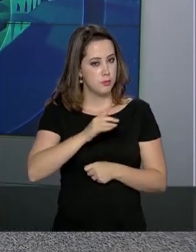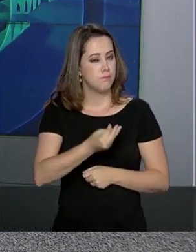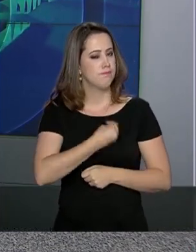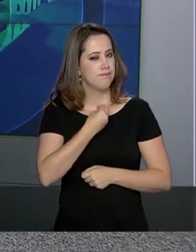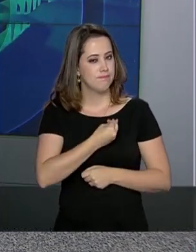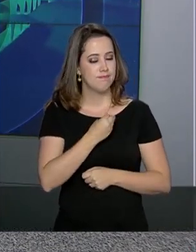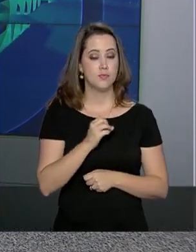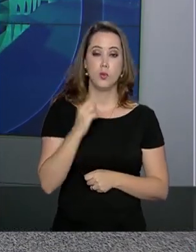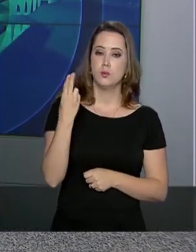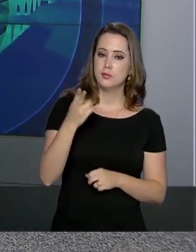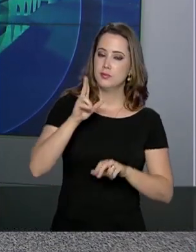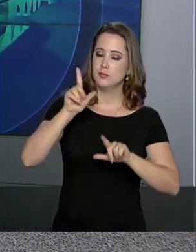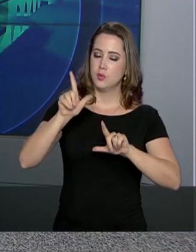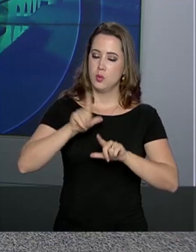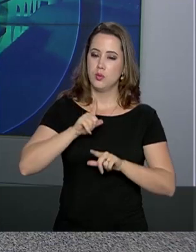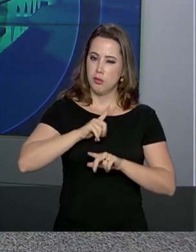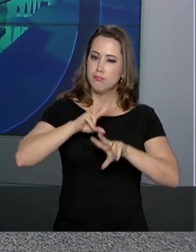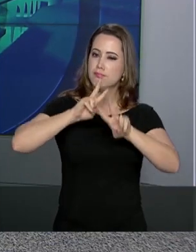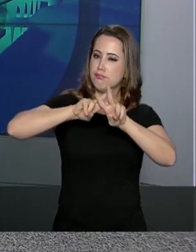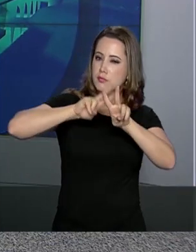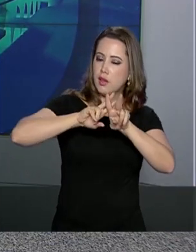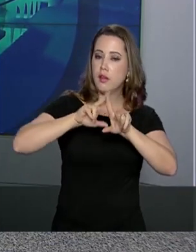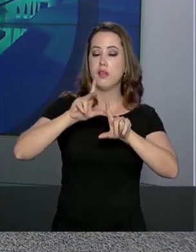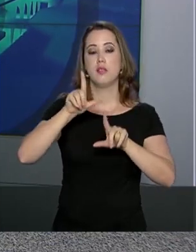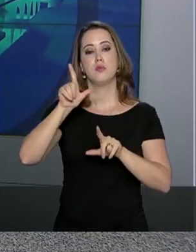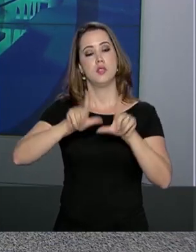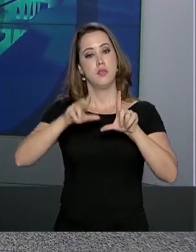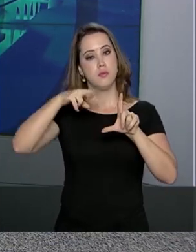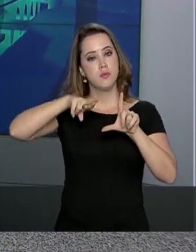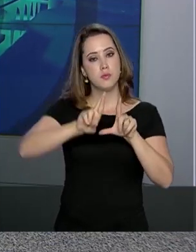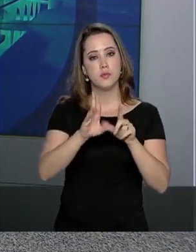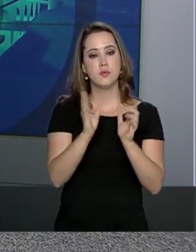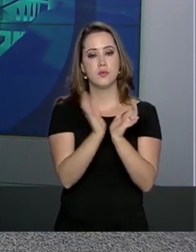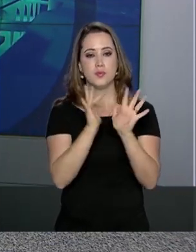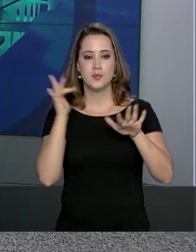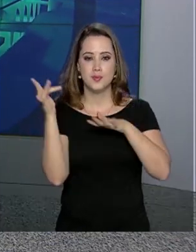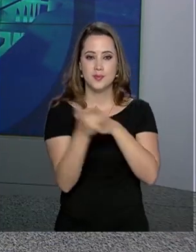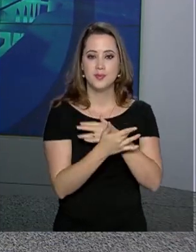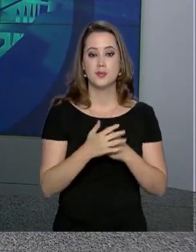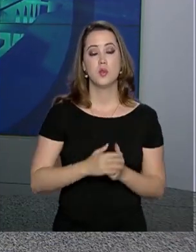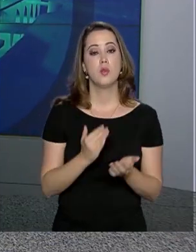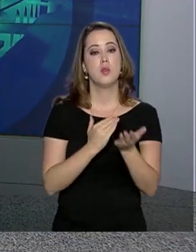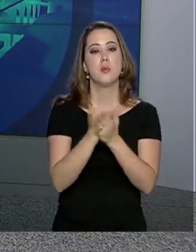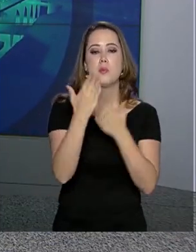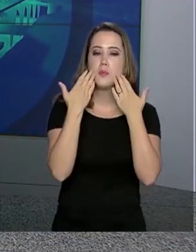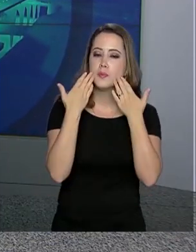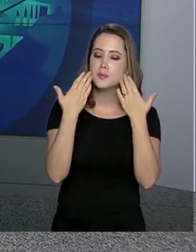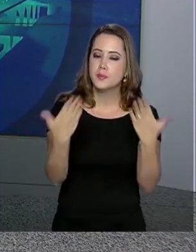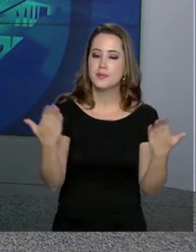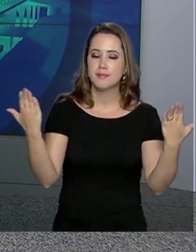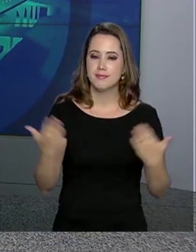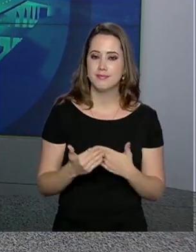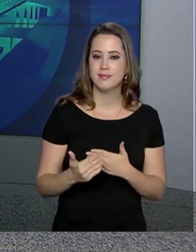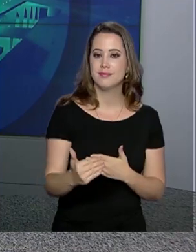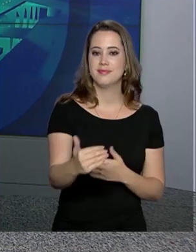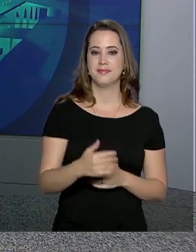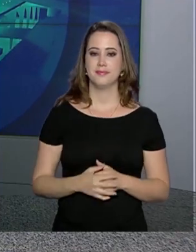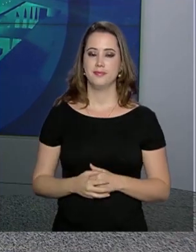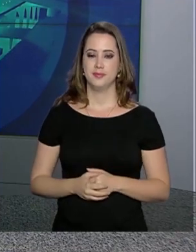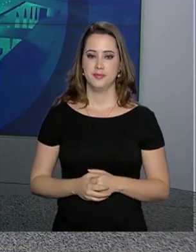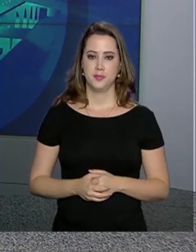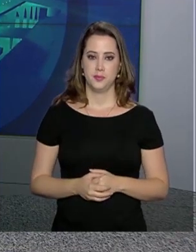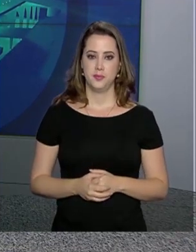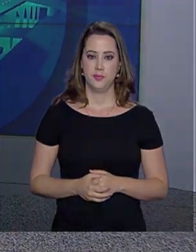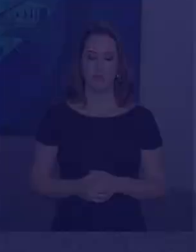ao vivo no YouTube ou usar hashtag TVNBR nas redes sociais. O repórter NBR começa